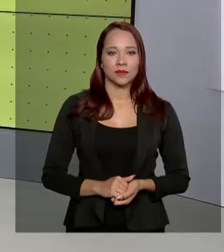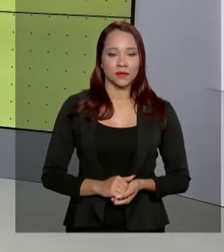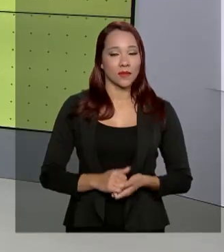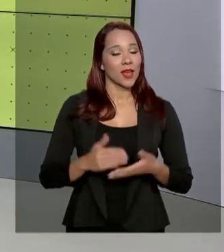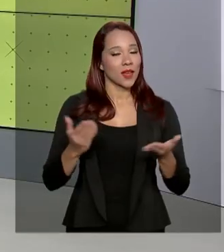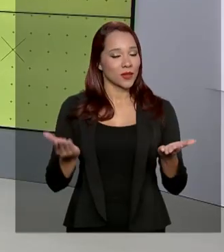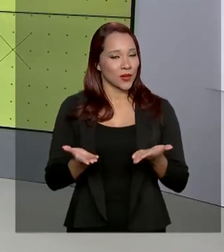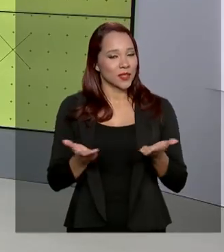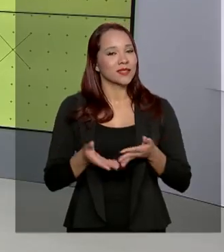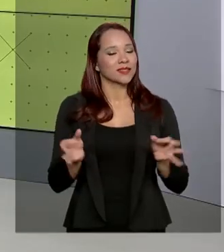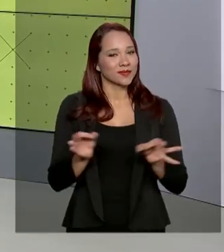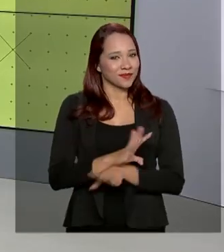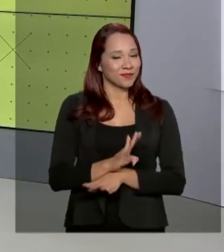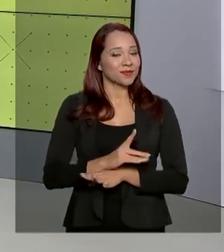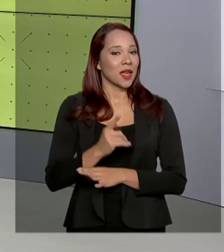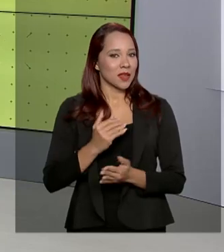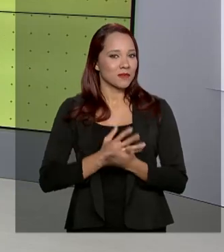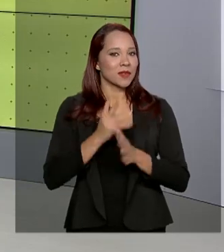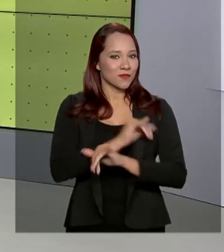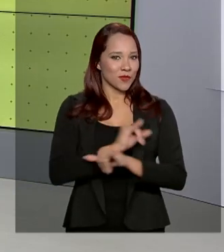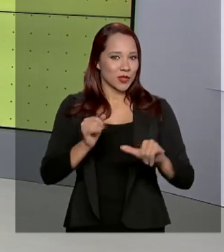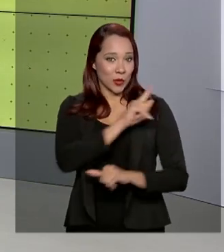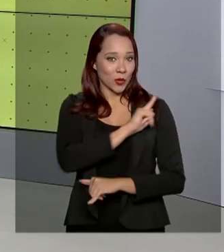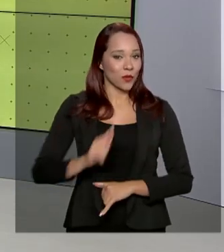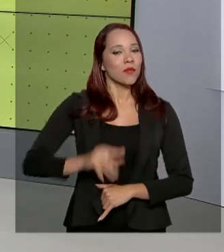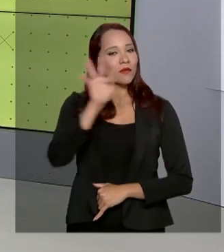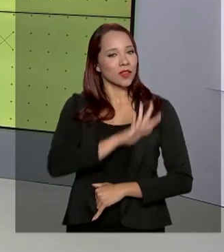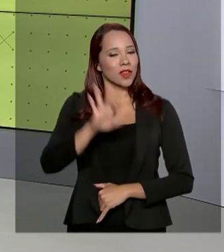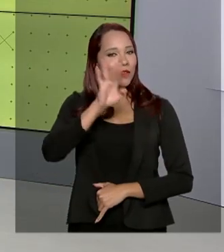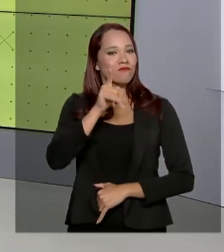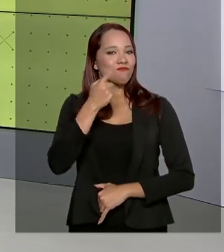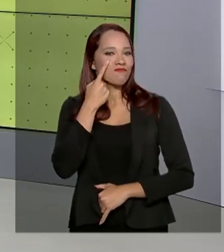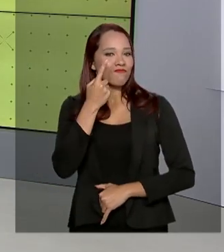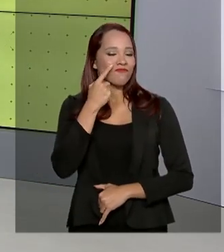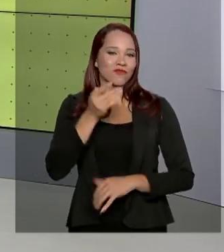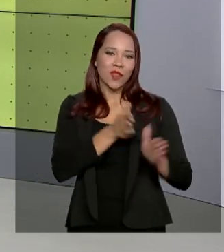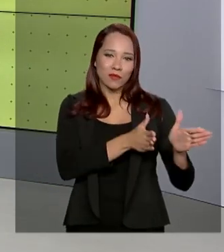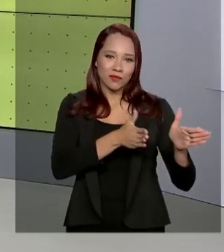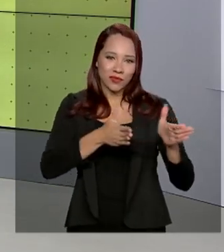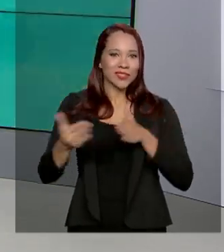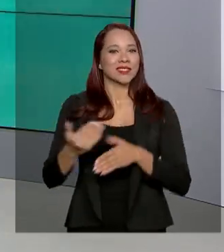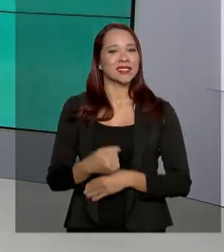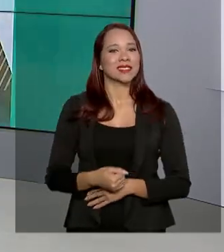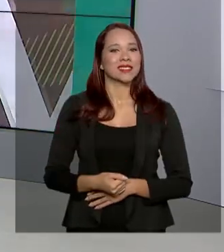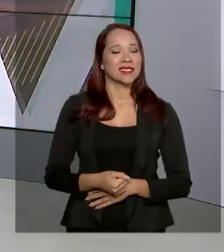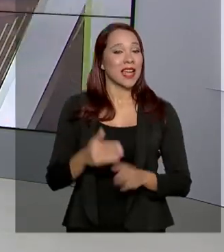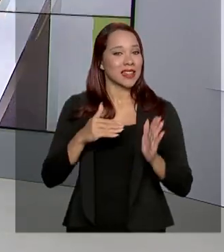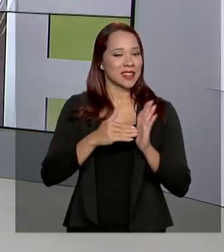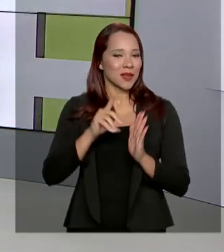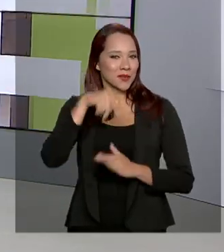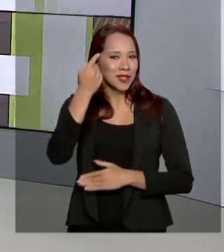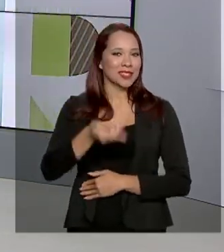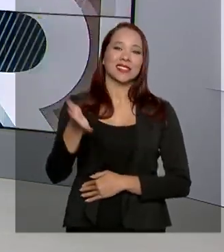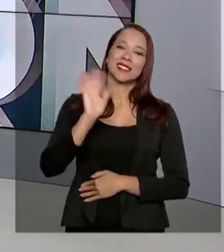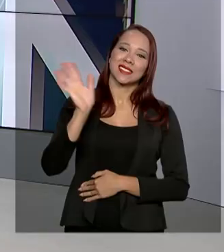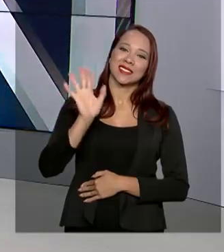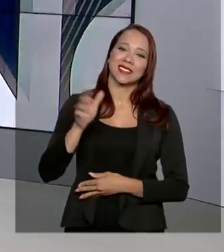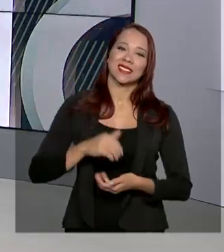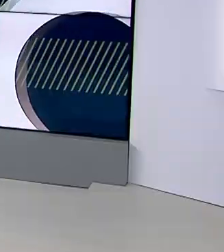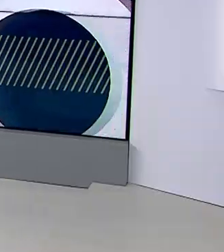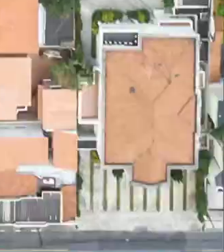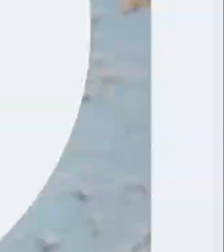Nós ficamos por aqui. Mais informações do Governo Federal você acompanha ao longo da programação. Até a próxima edição. Tchau!